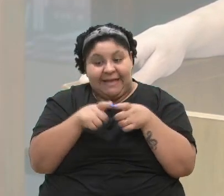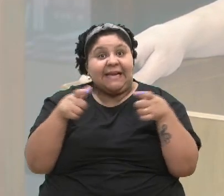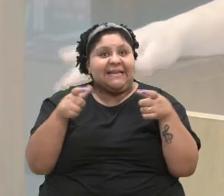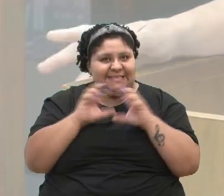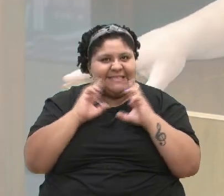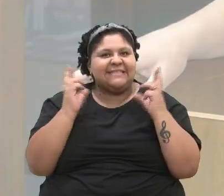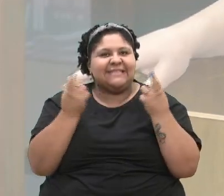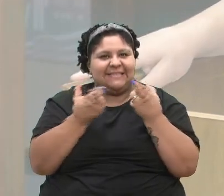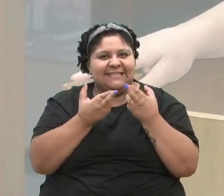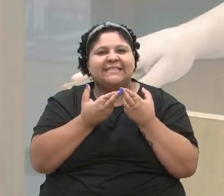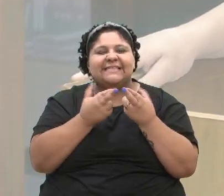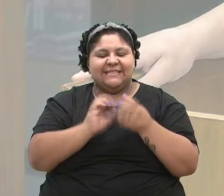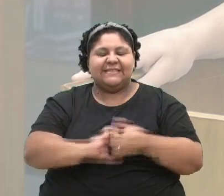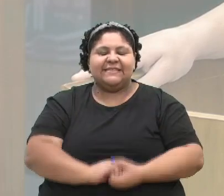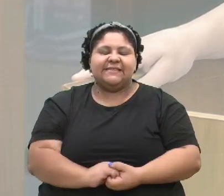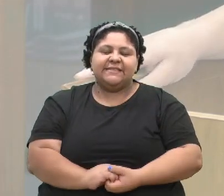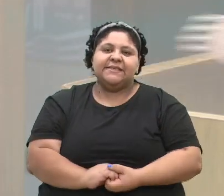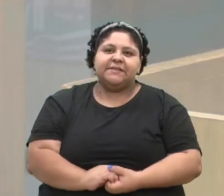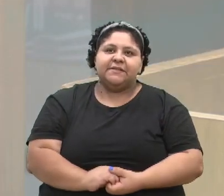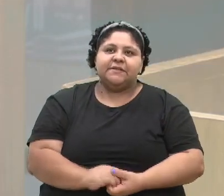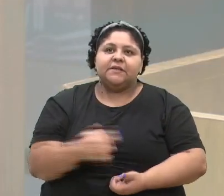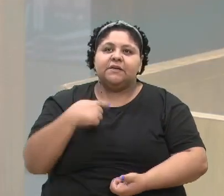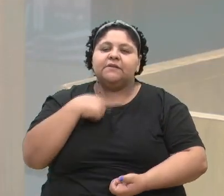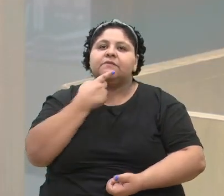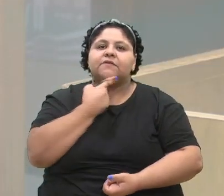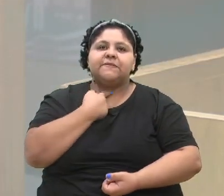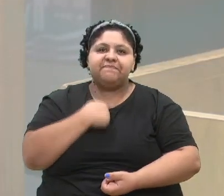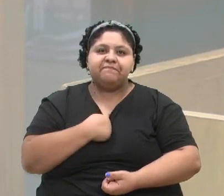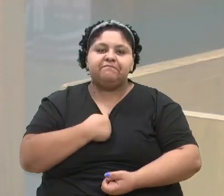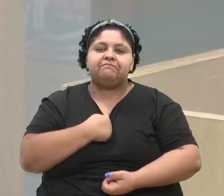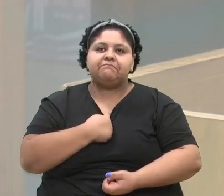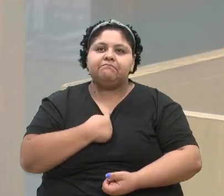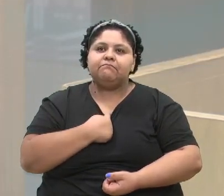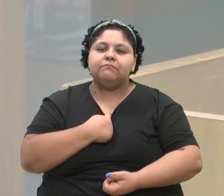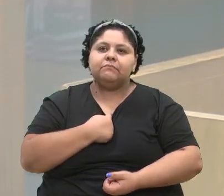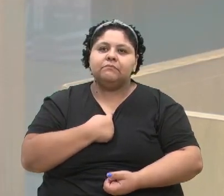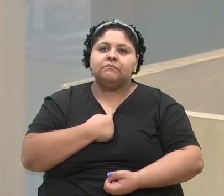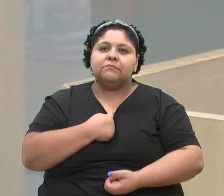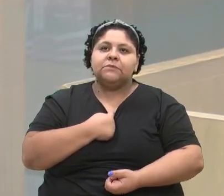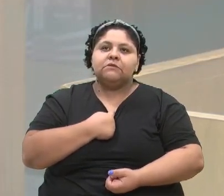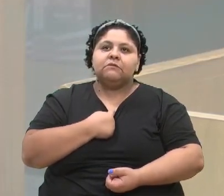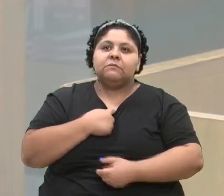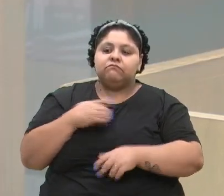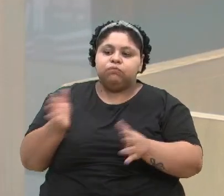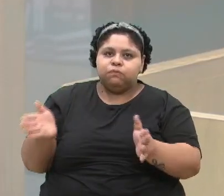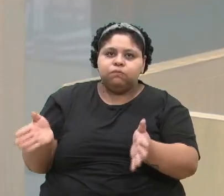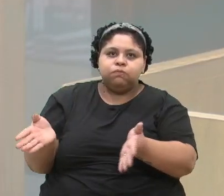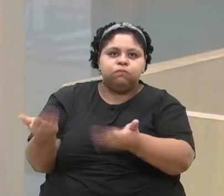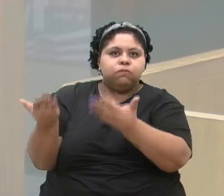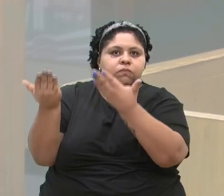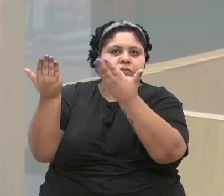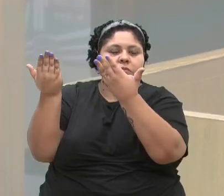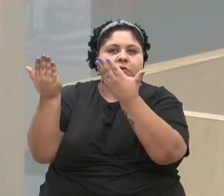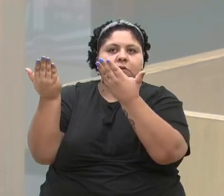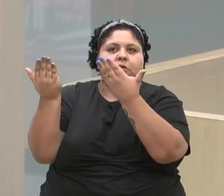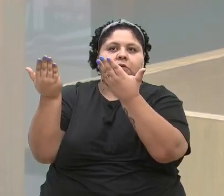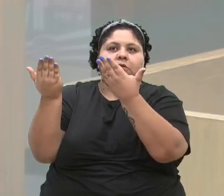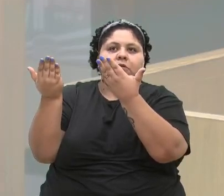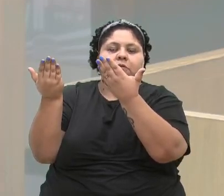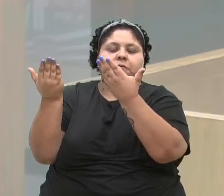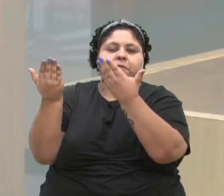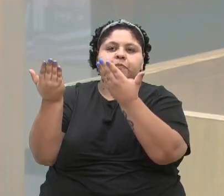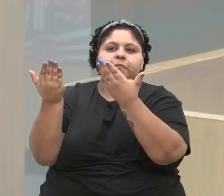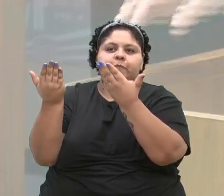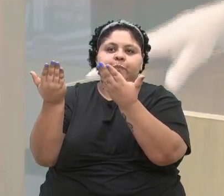pequeno é o espaço, eu gostaria de enaltecer que não foi